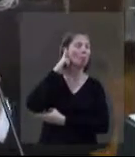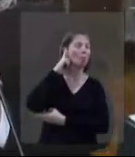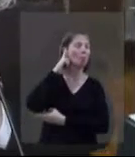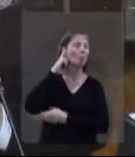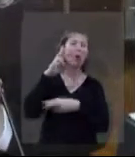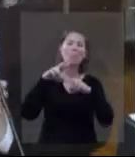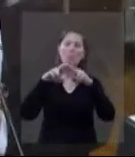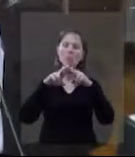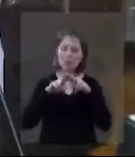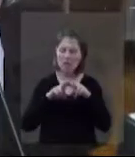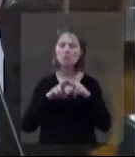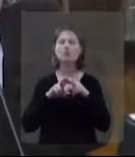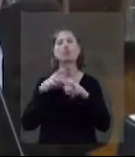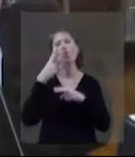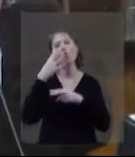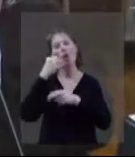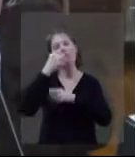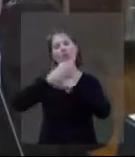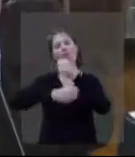Então, ele ouvia, mas, né?